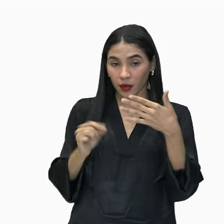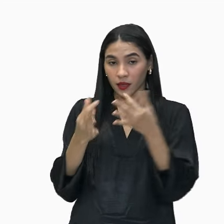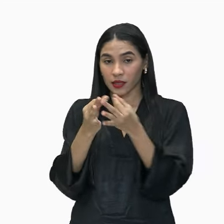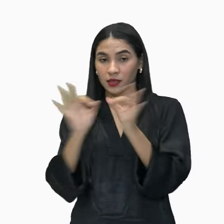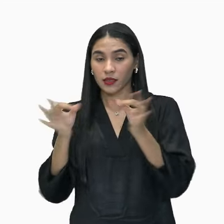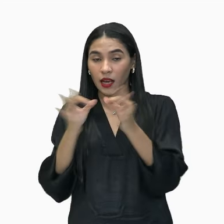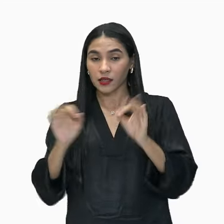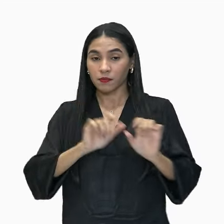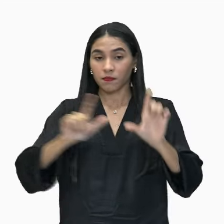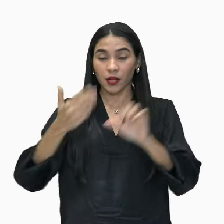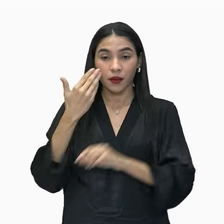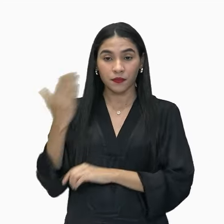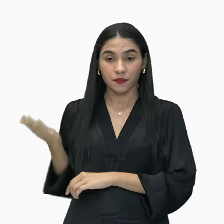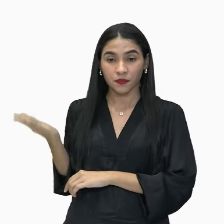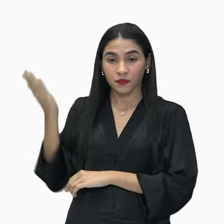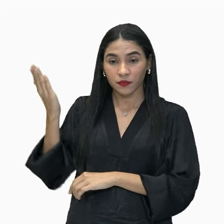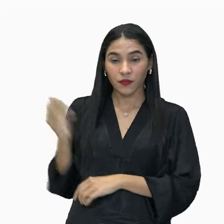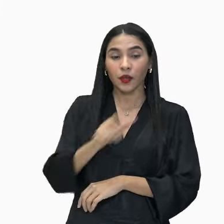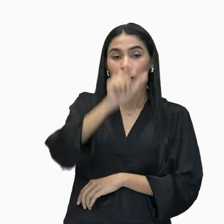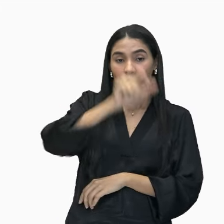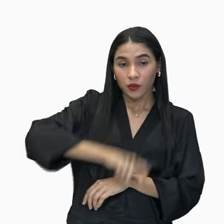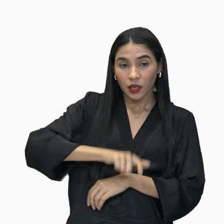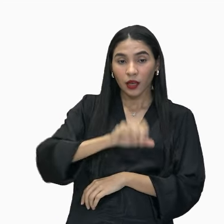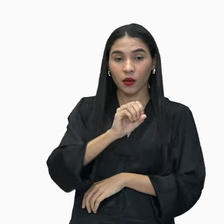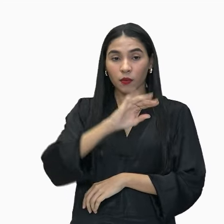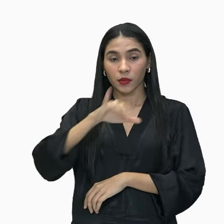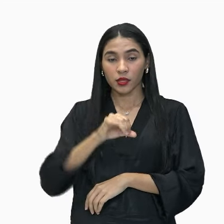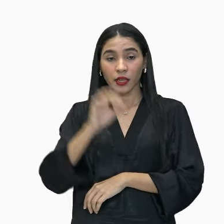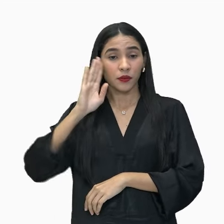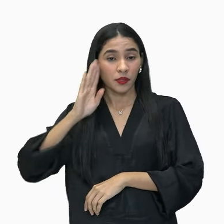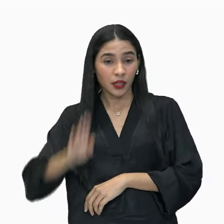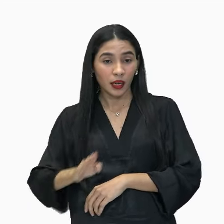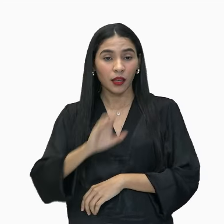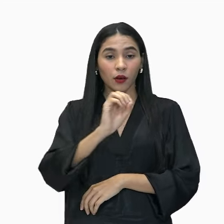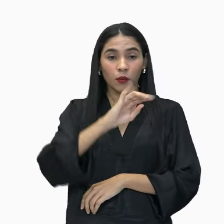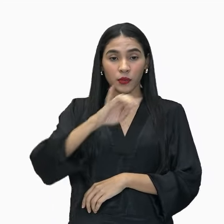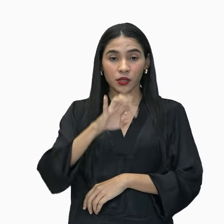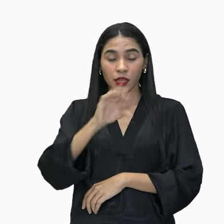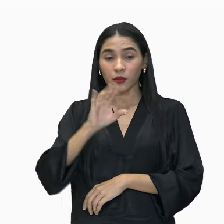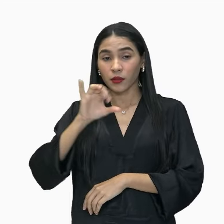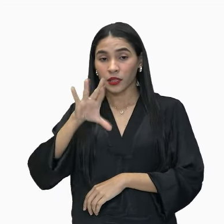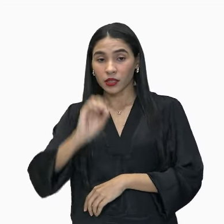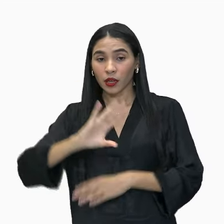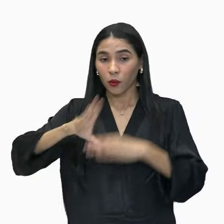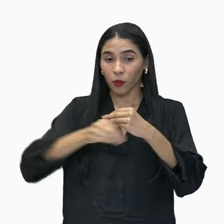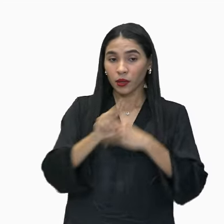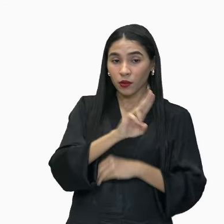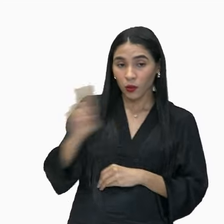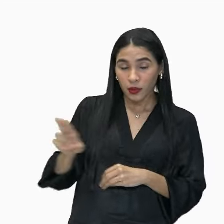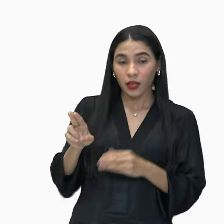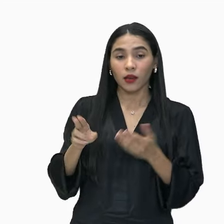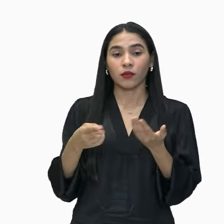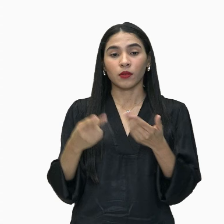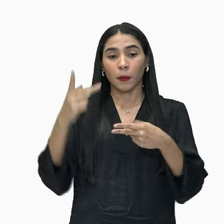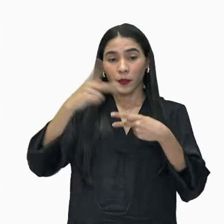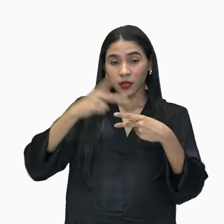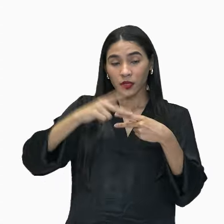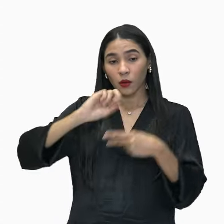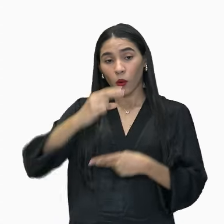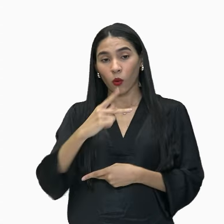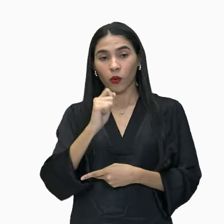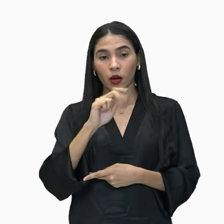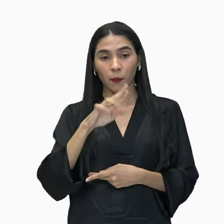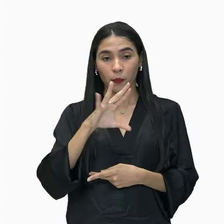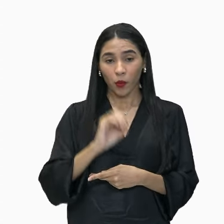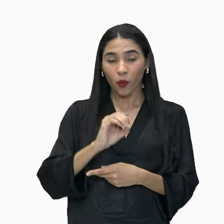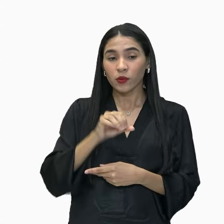nossa cartela aí, de sujeito, de objeto direto, objeto indireto, complemento nominal, predicativo ou aposto, quando